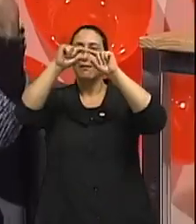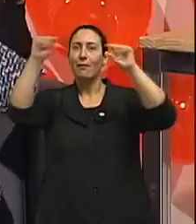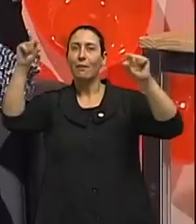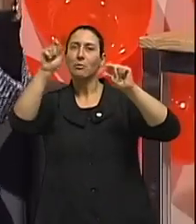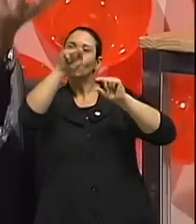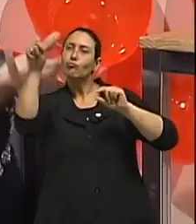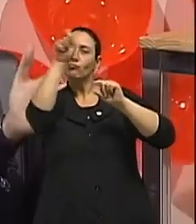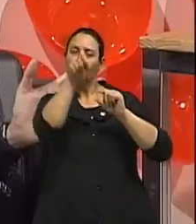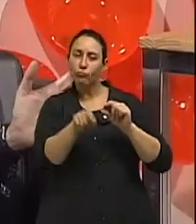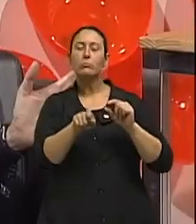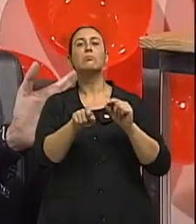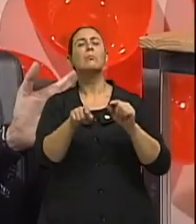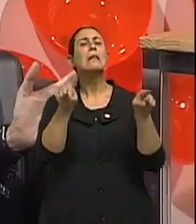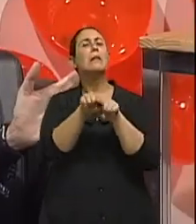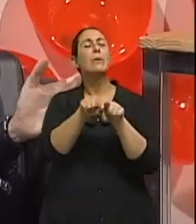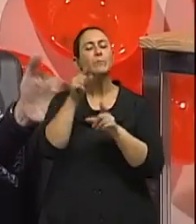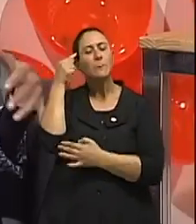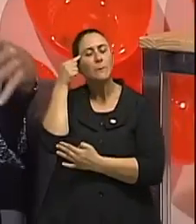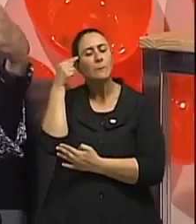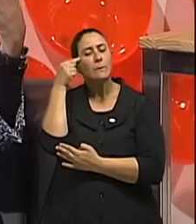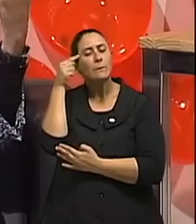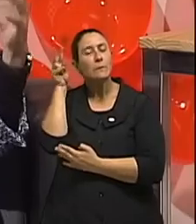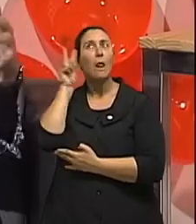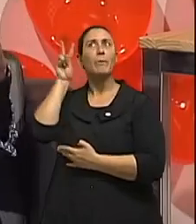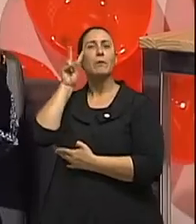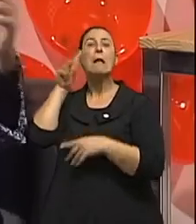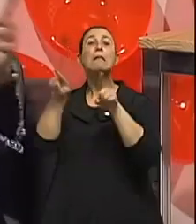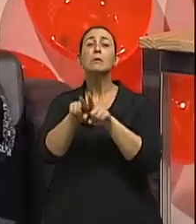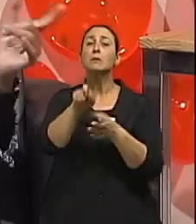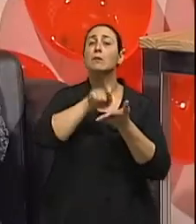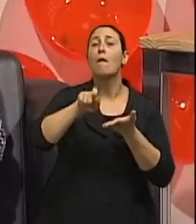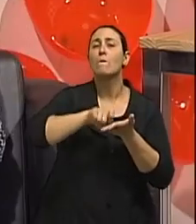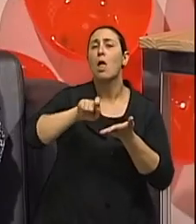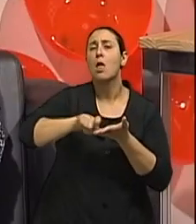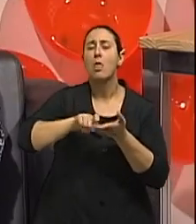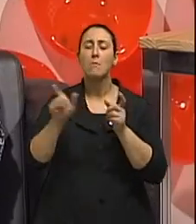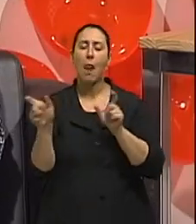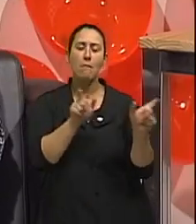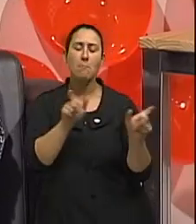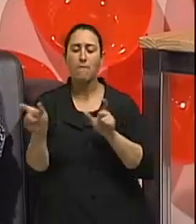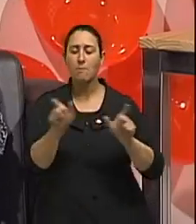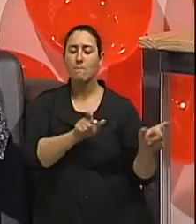não lembra há muito tempo, escrever, fazer associações de palavras,